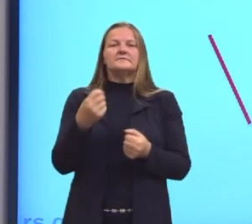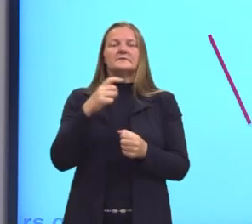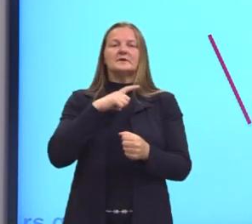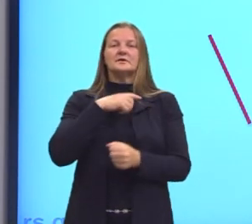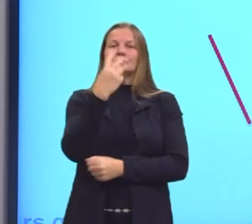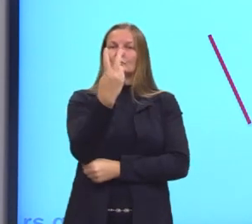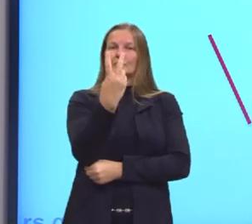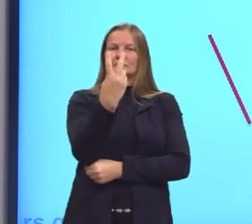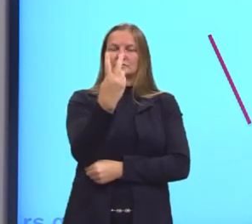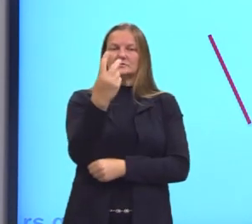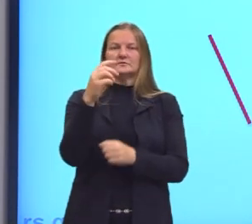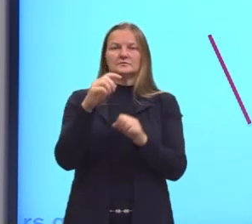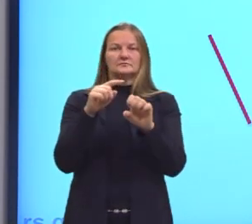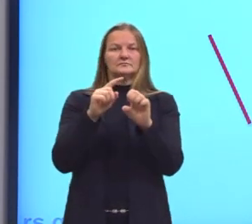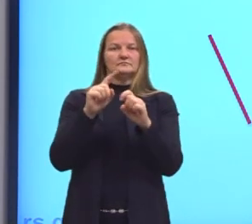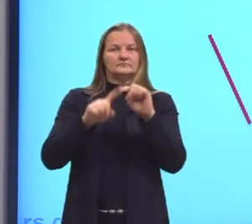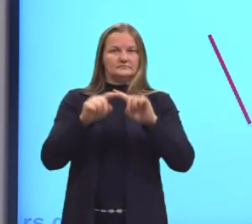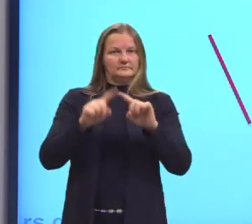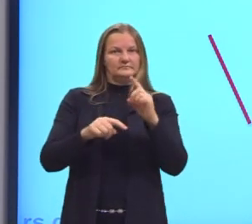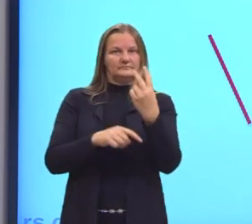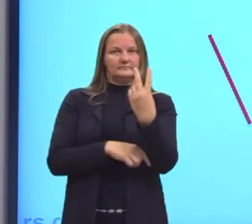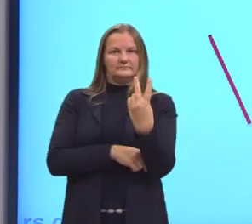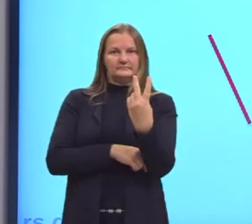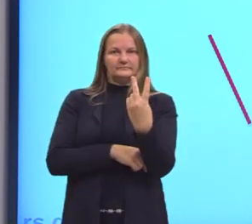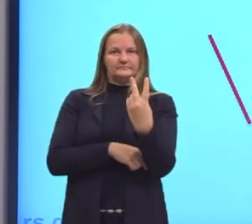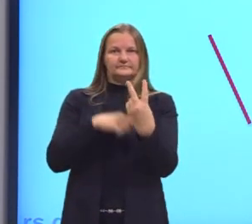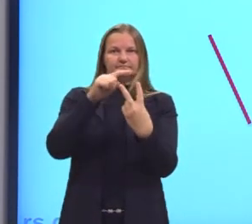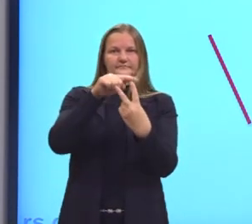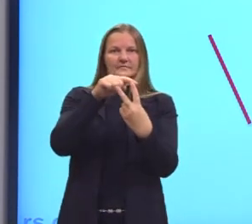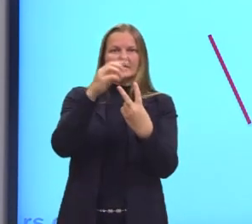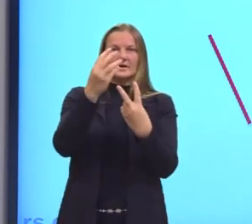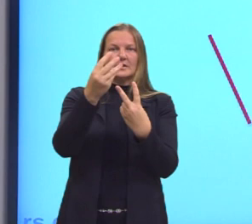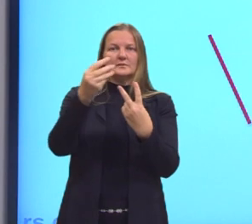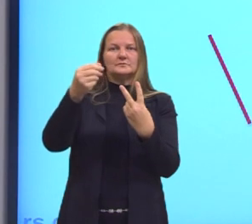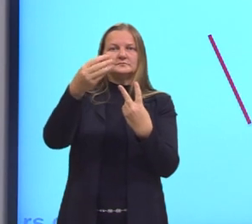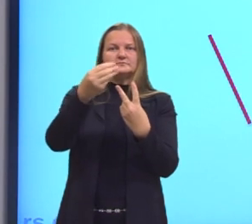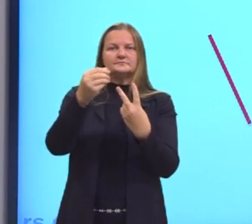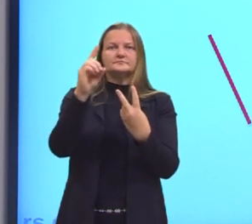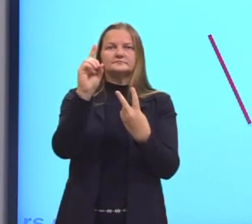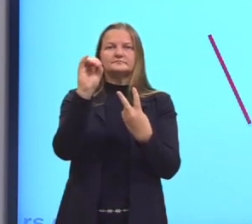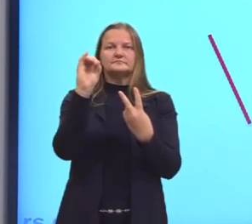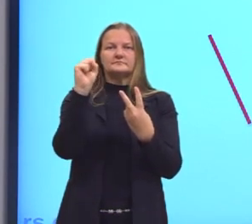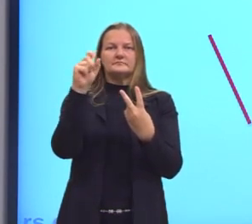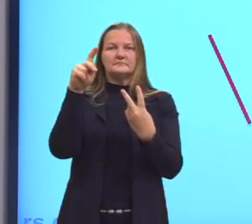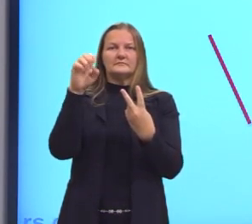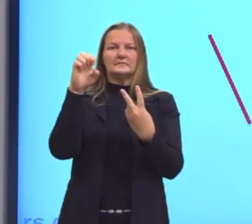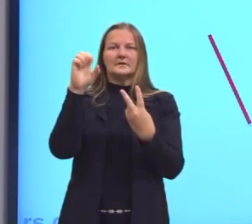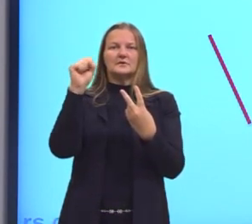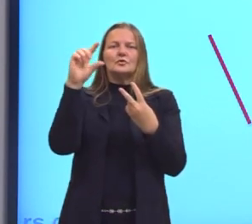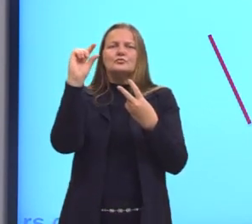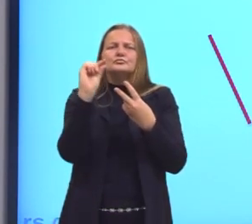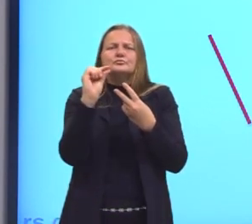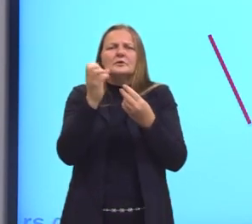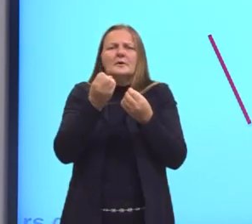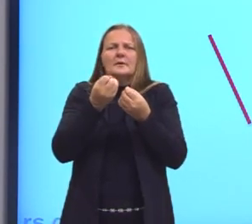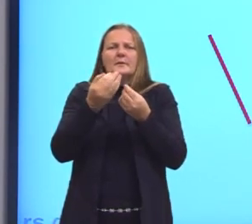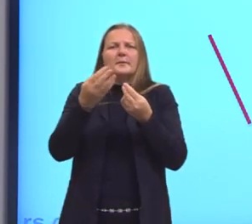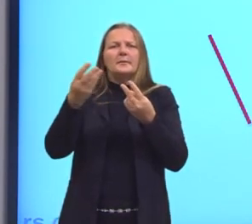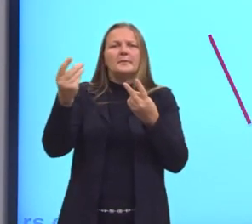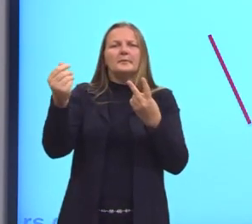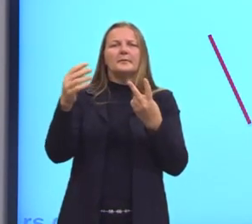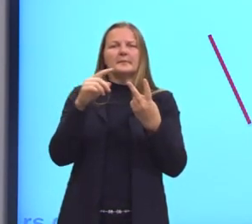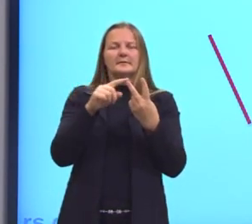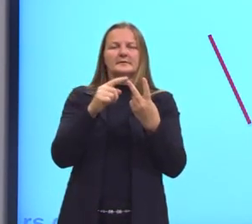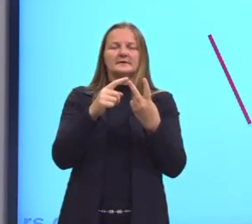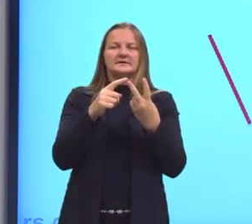componentes. Esses componentes é o disperso, que é aquele componente em menor quantidade, e aí sim a gente classifica o tamanho